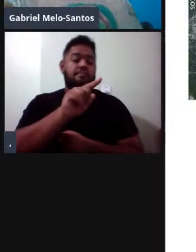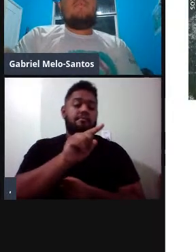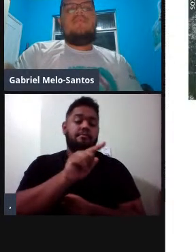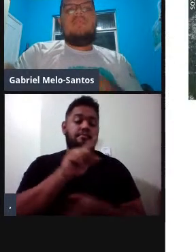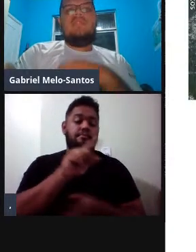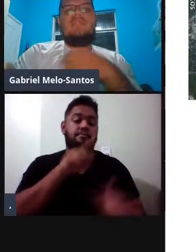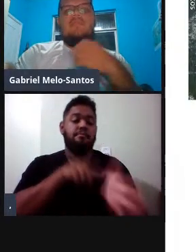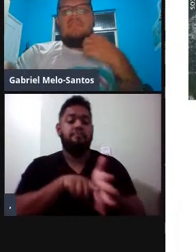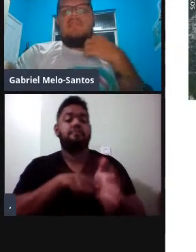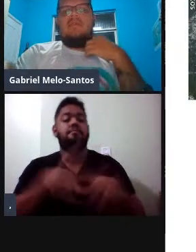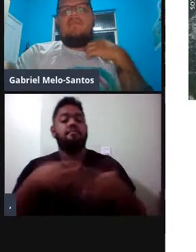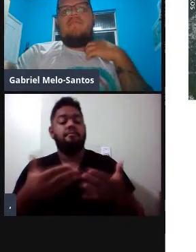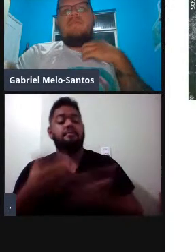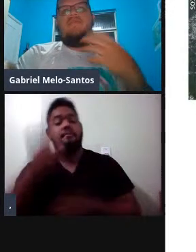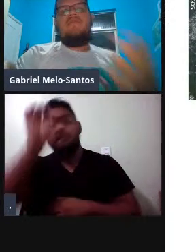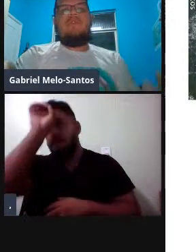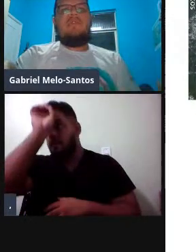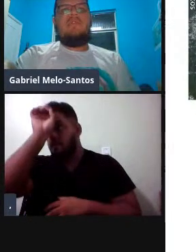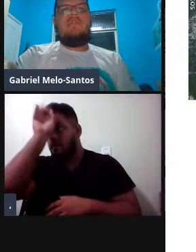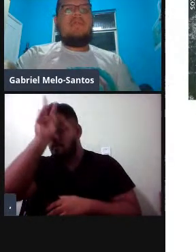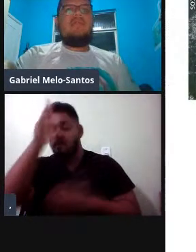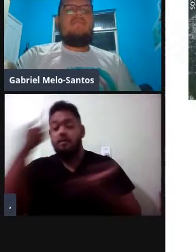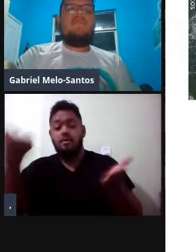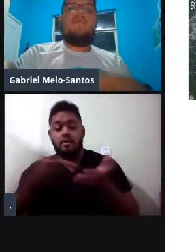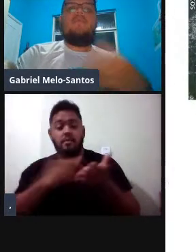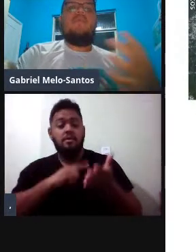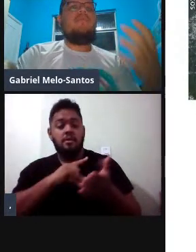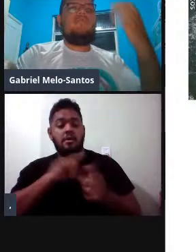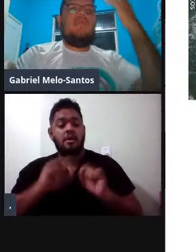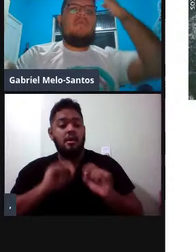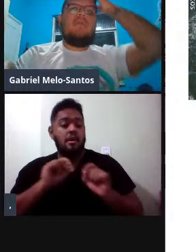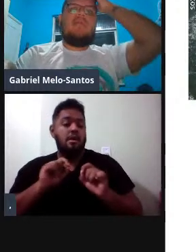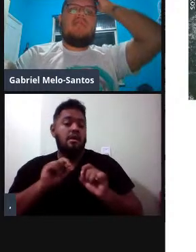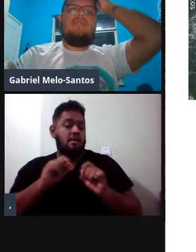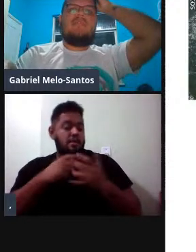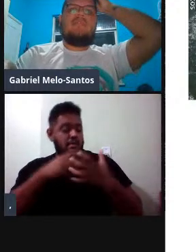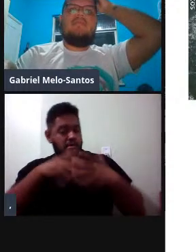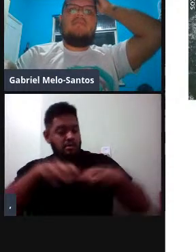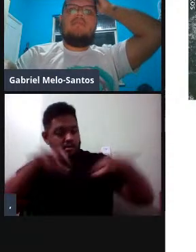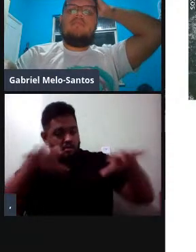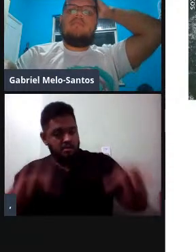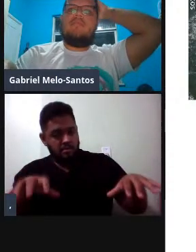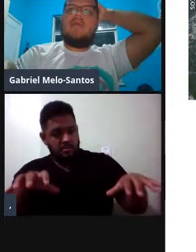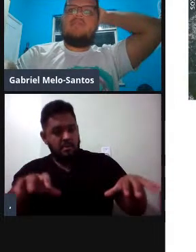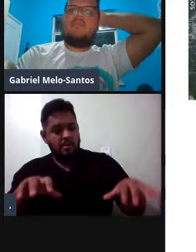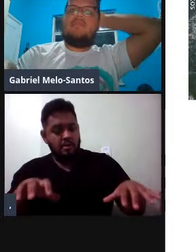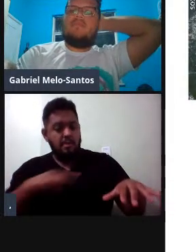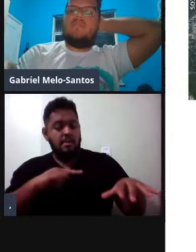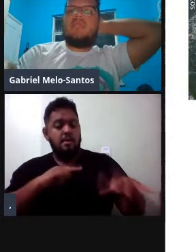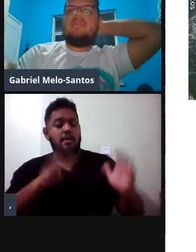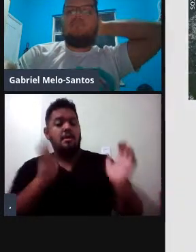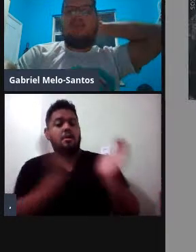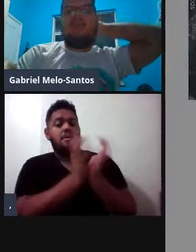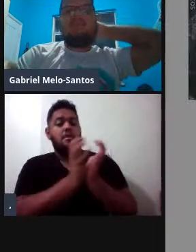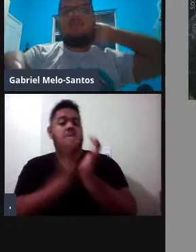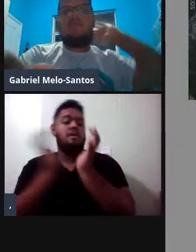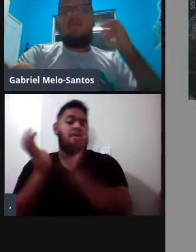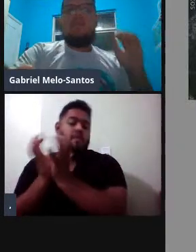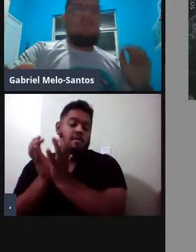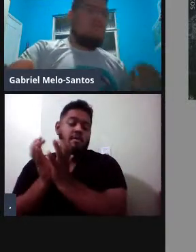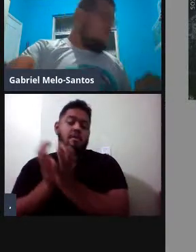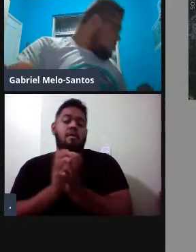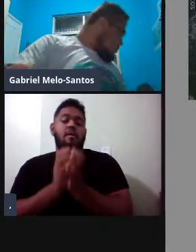Então, o Boto, recentemente, foi dividido, né? Foi proposto, né? Uma classificação com mais ou menos com três